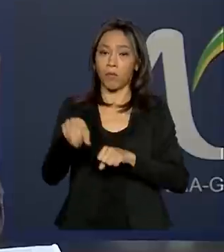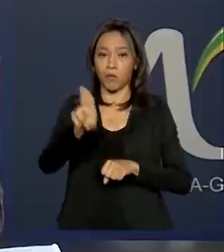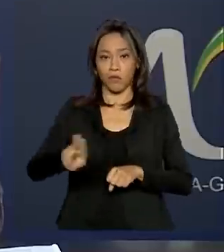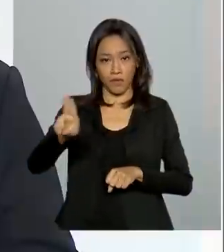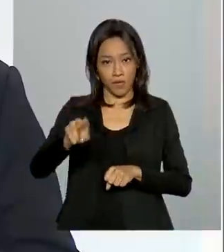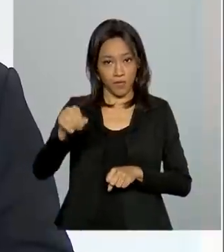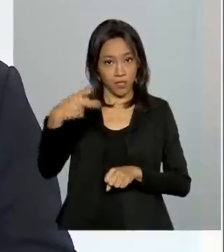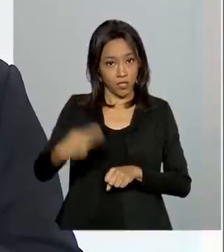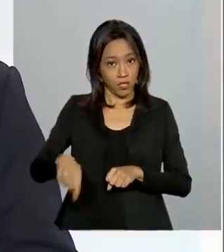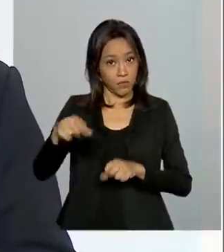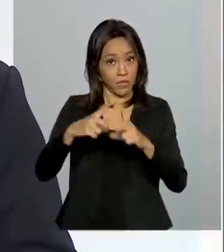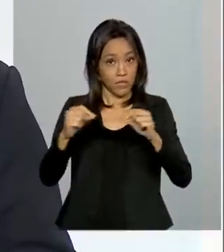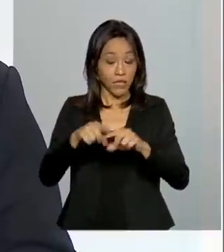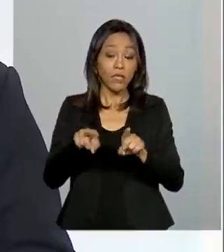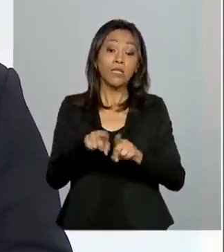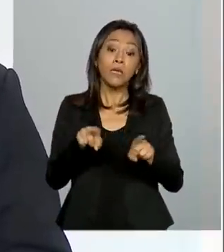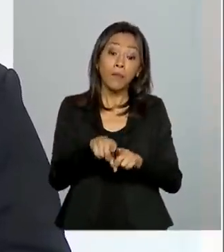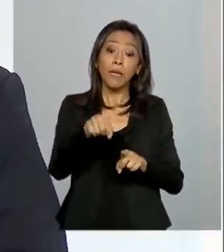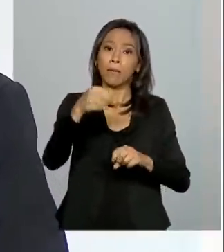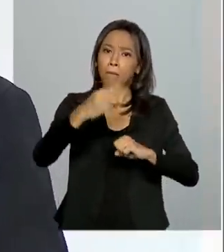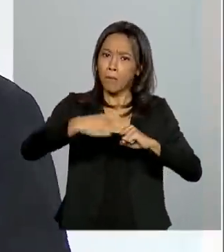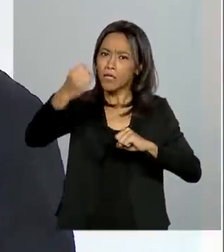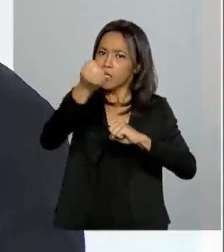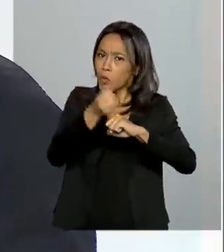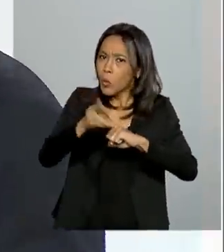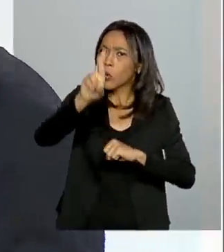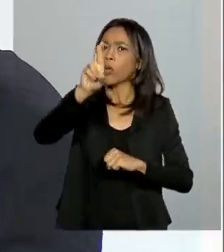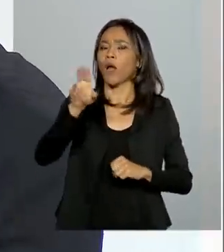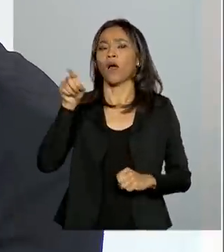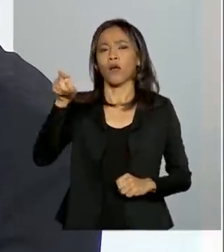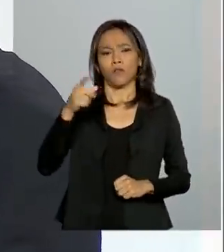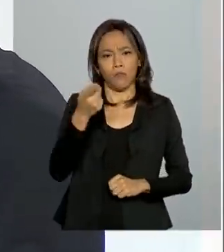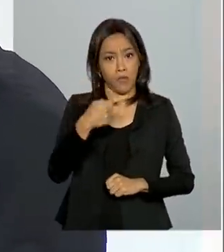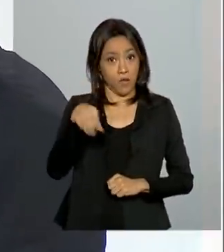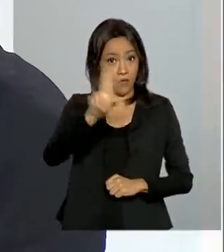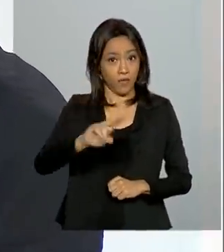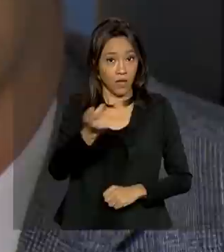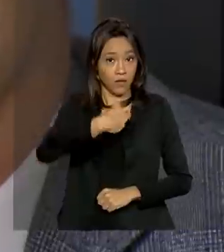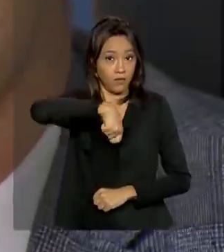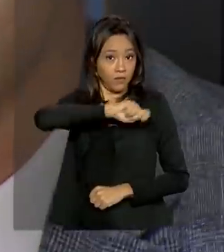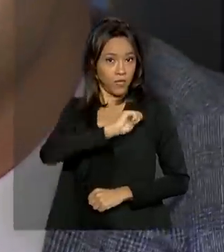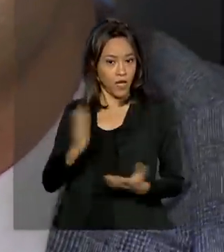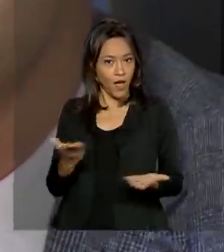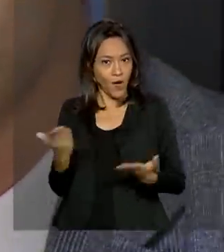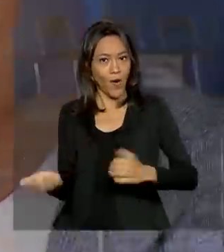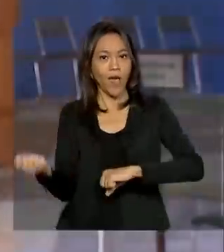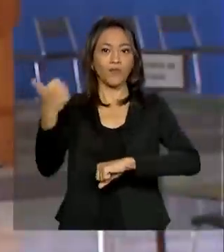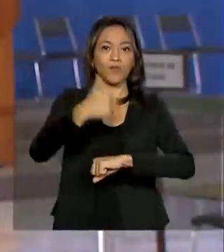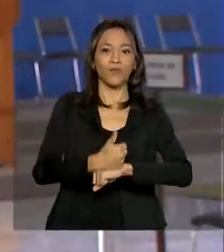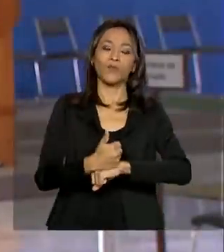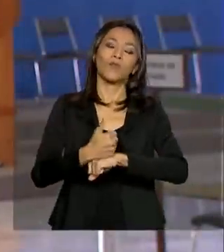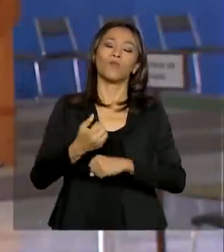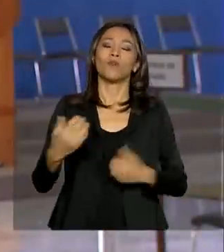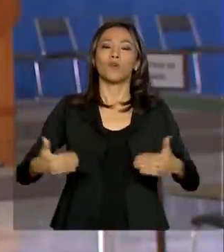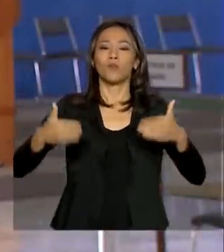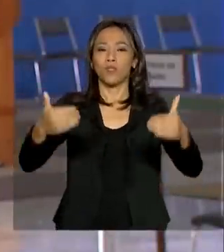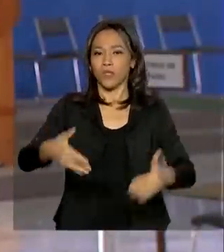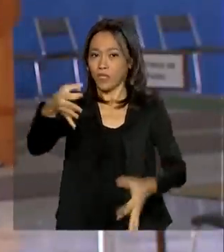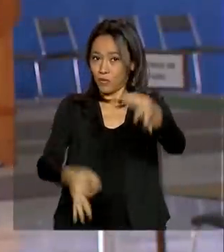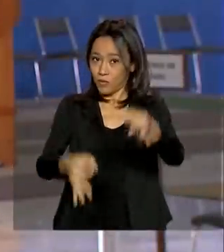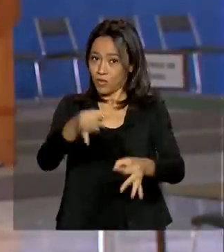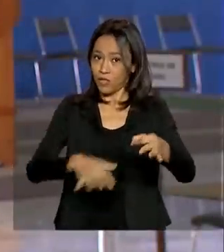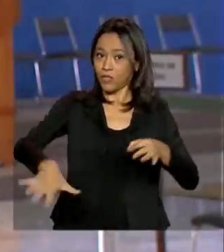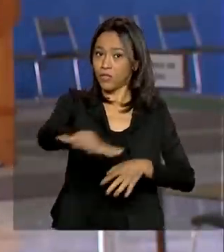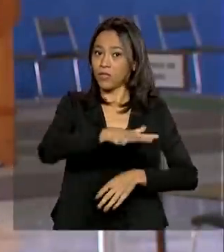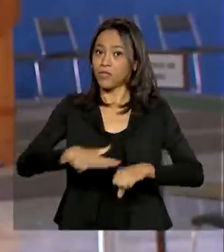mestrado e doutorado pela Universidade Salamanca na Espanha e assume agora o Ministério da Justiça e da Segurança Pública. E para substituir André